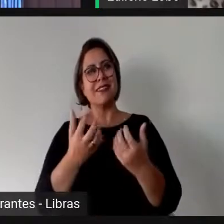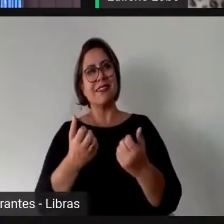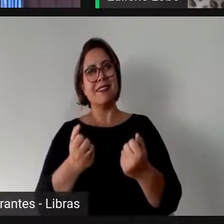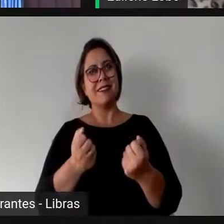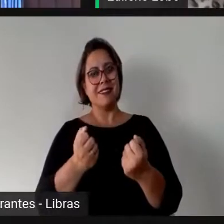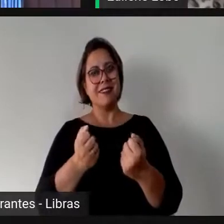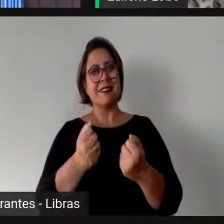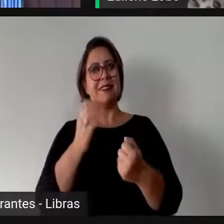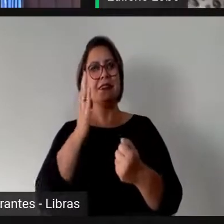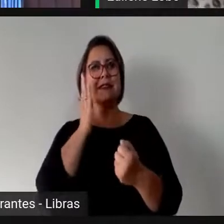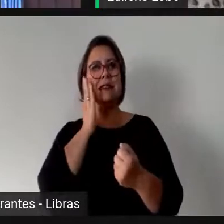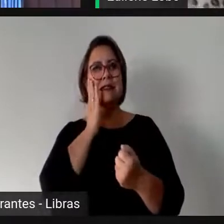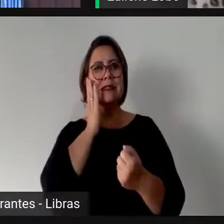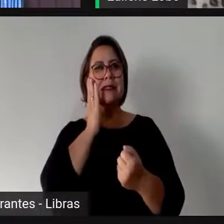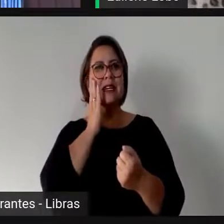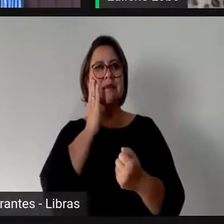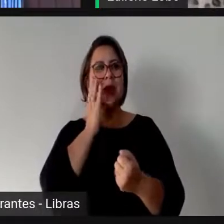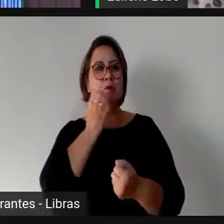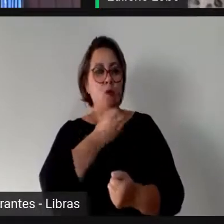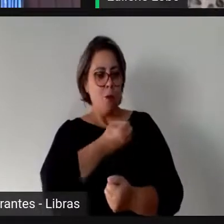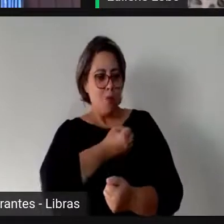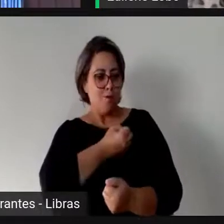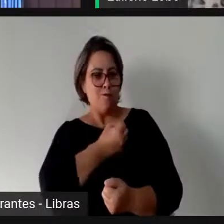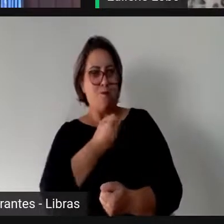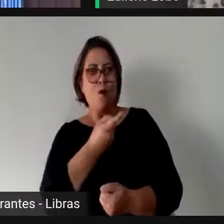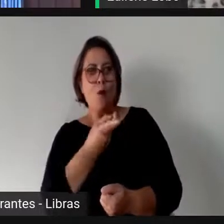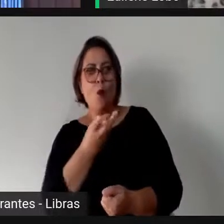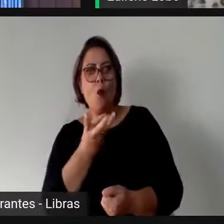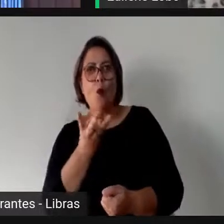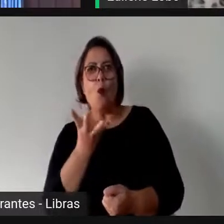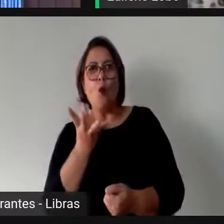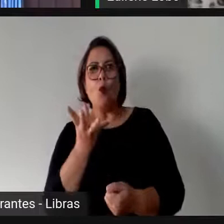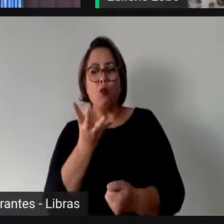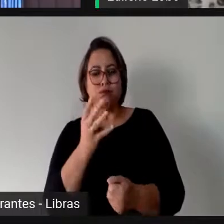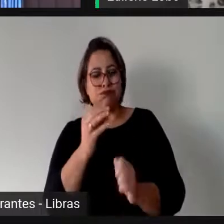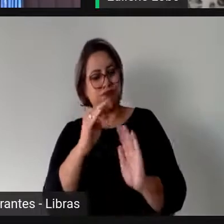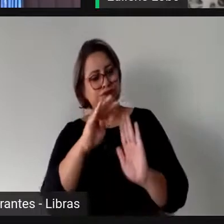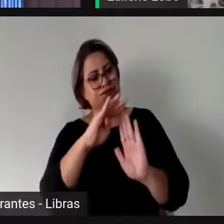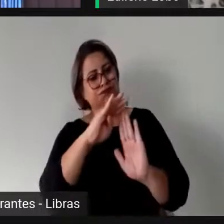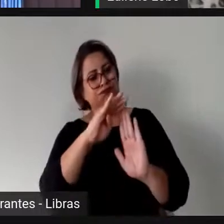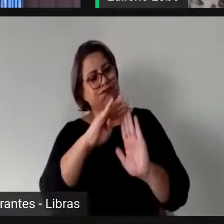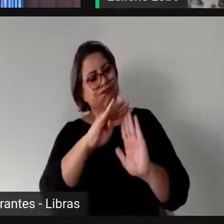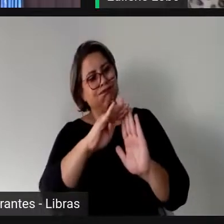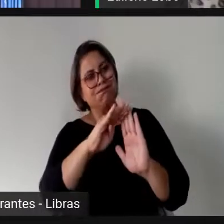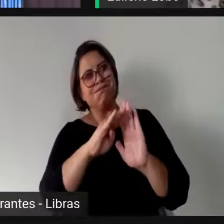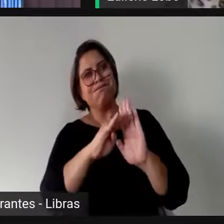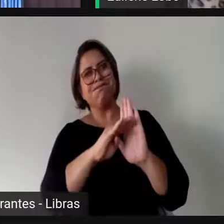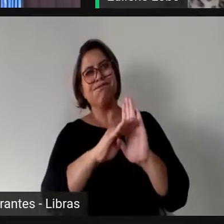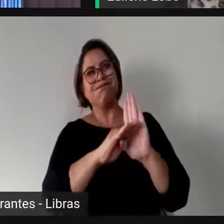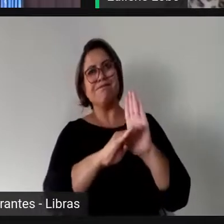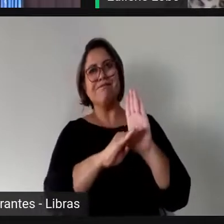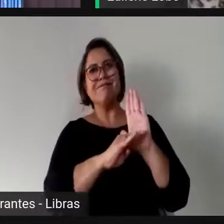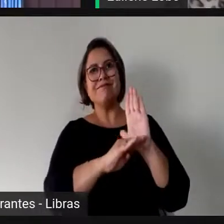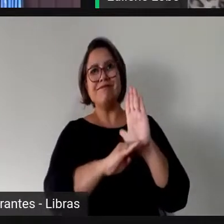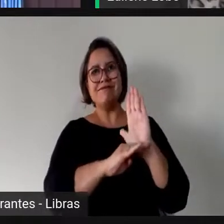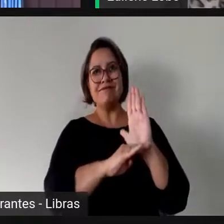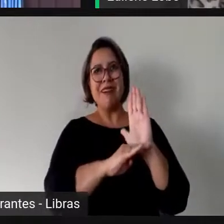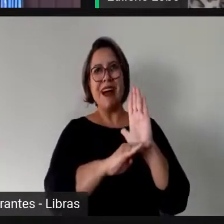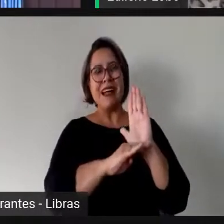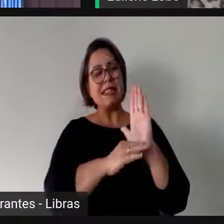número incômodo que o Brasil ocupa na participação de mulheres na política